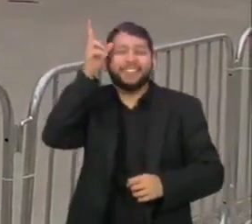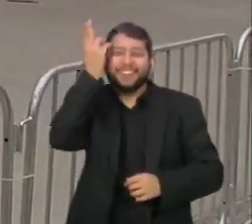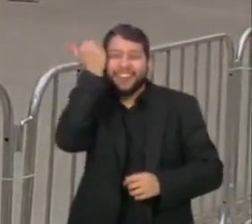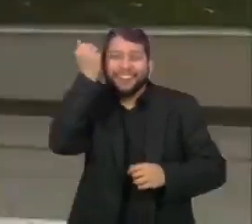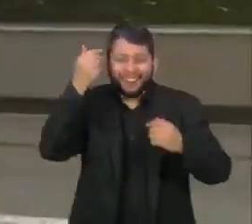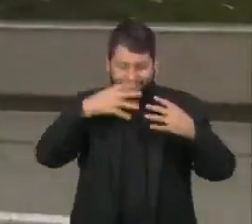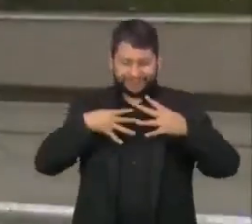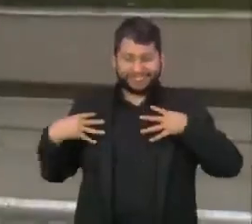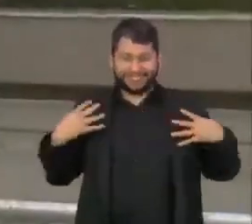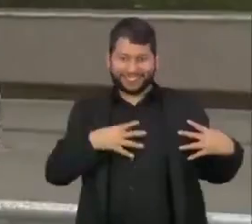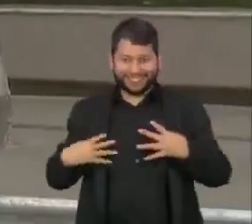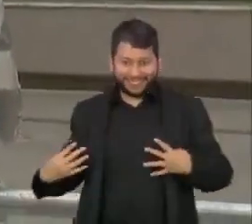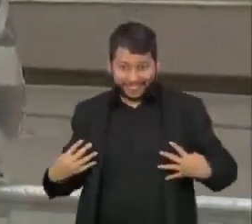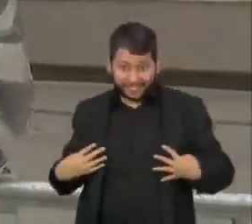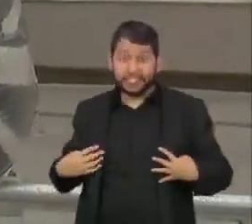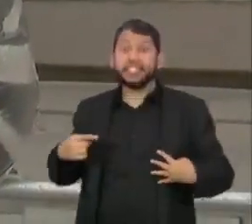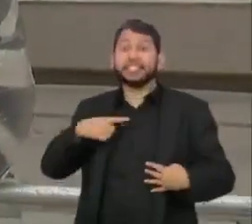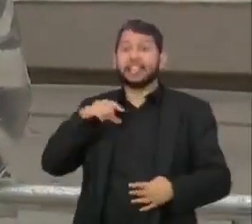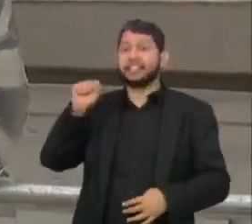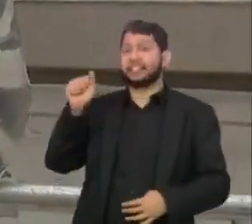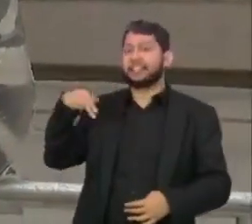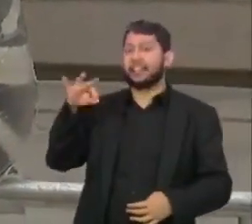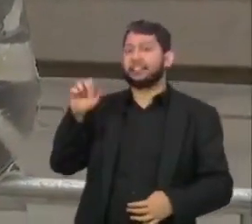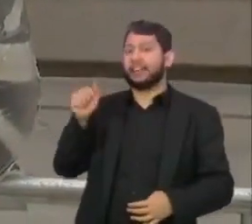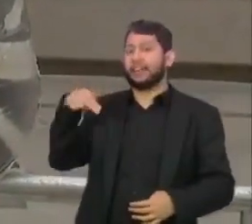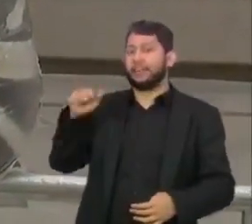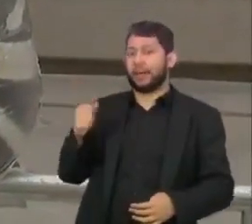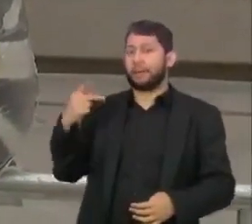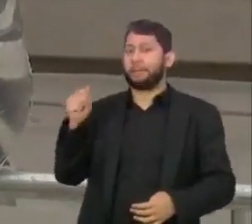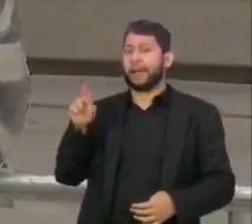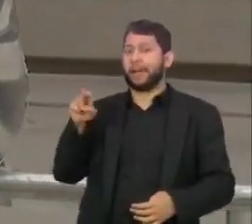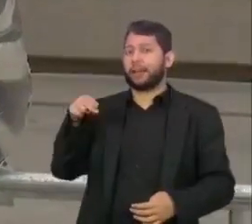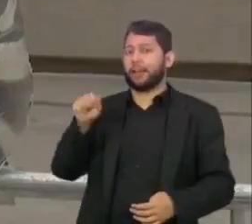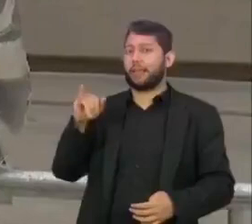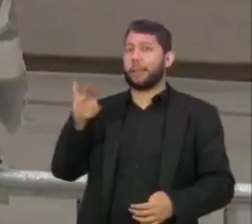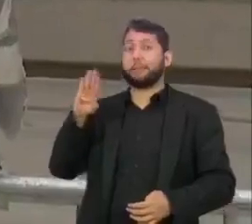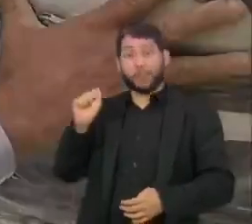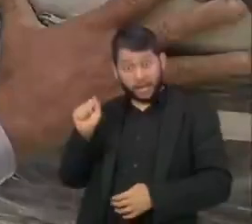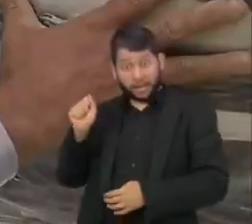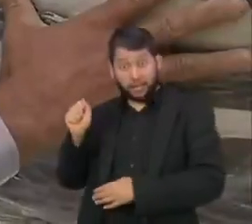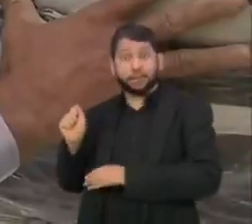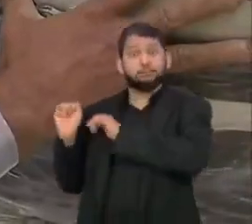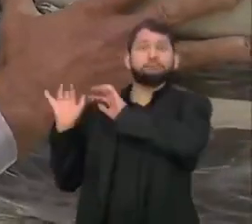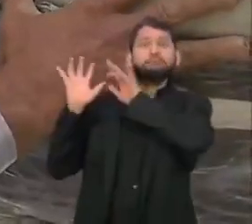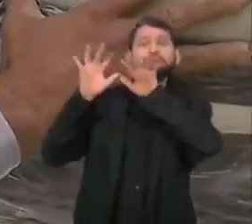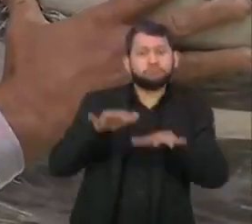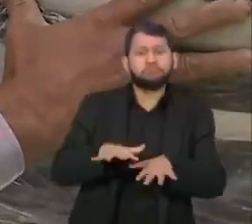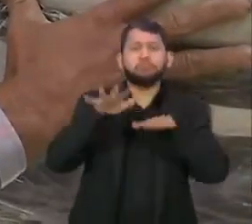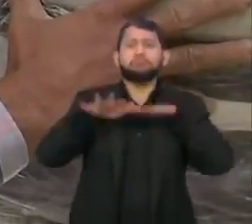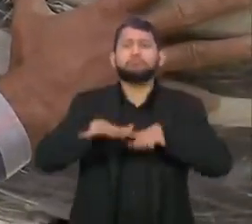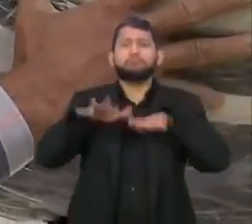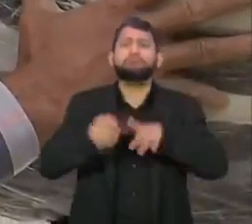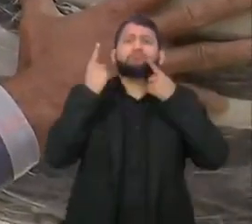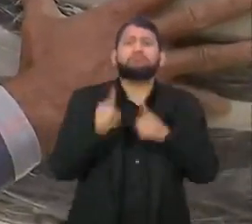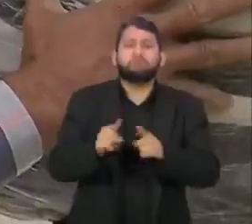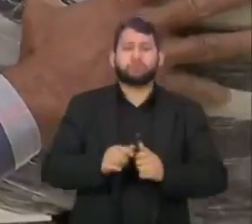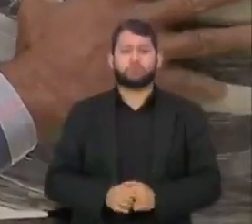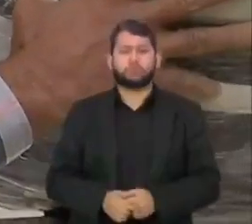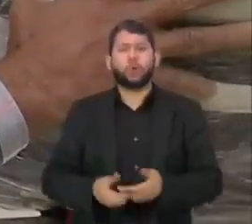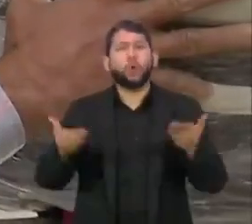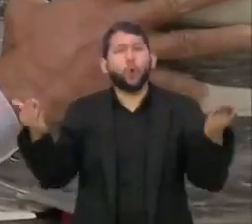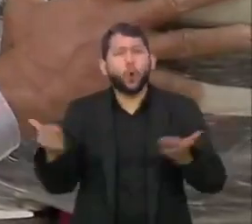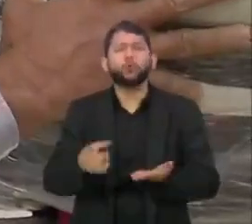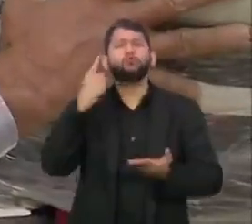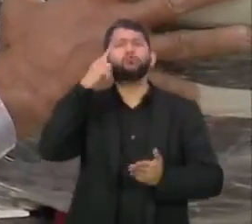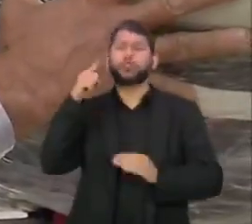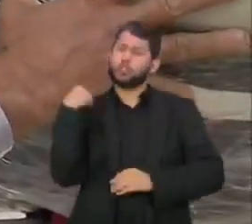reciclável, veio de Santana de Parnaíba, município de São Paulo, para protestar. Hoje é um dia que era para estar em